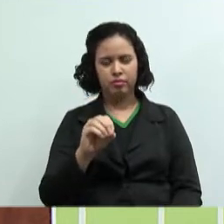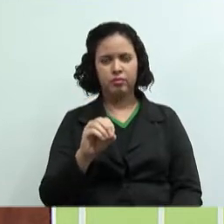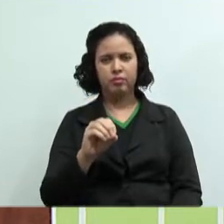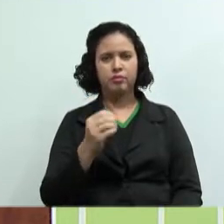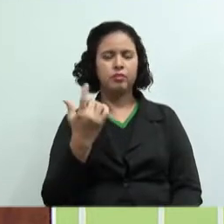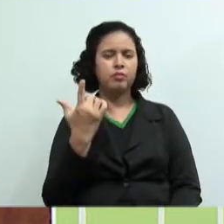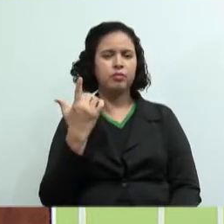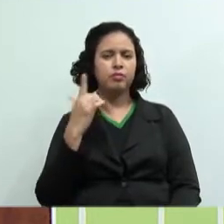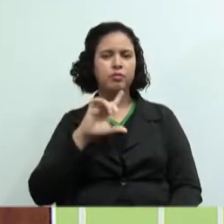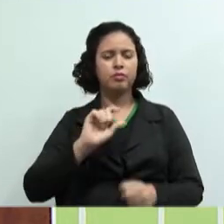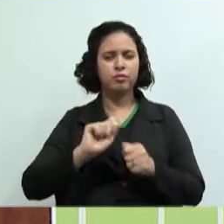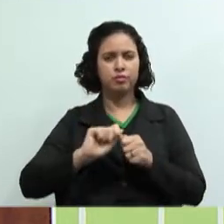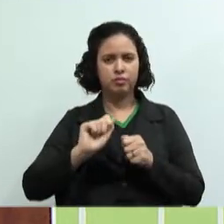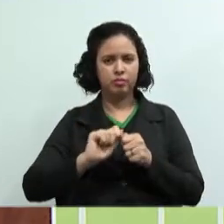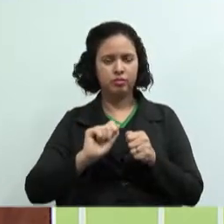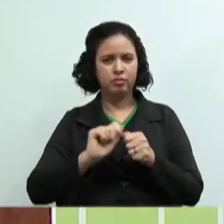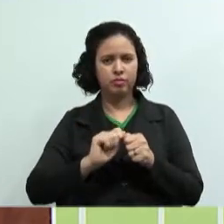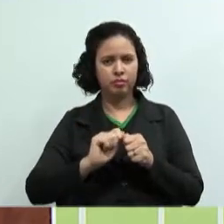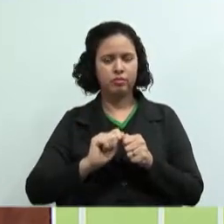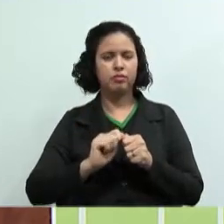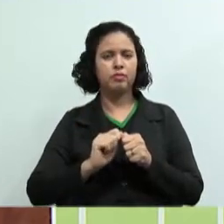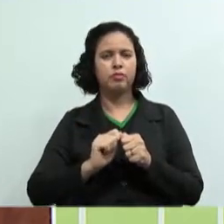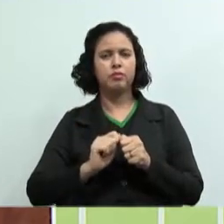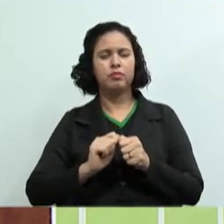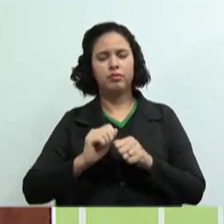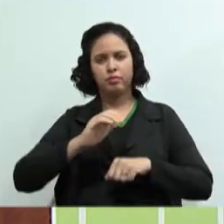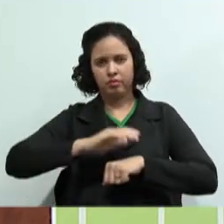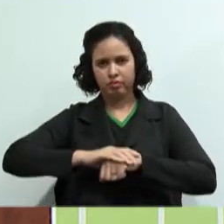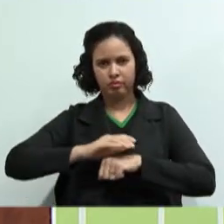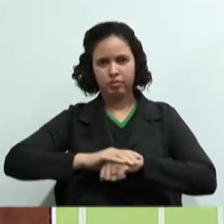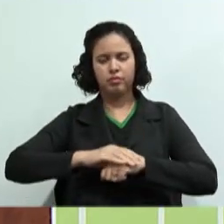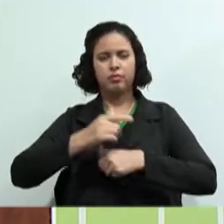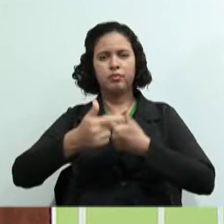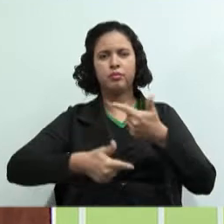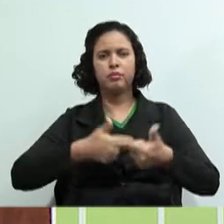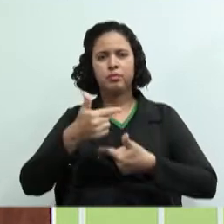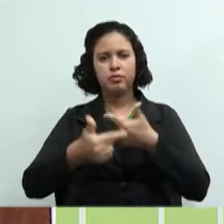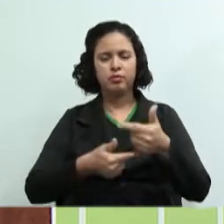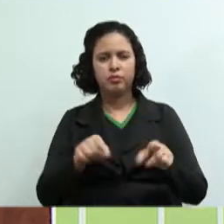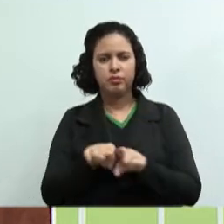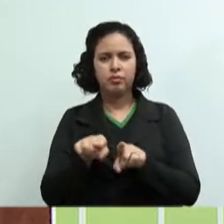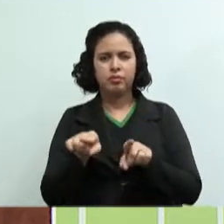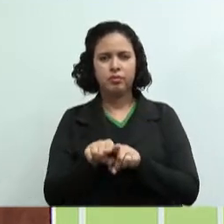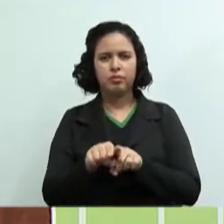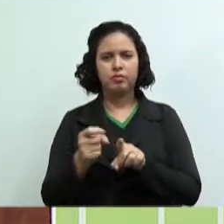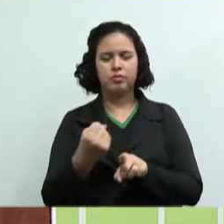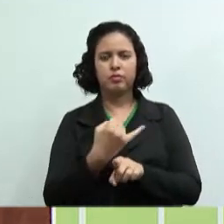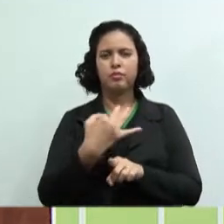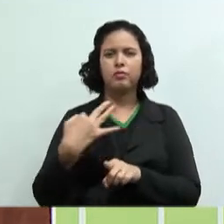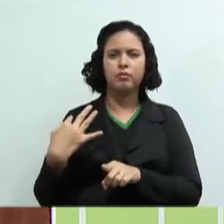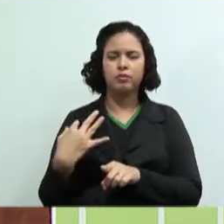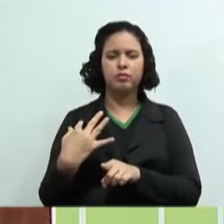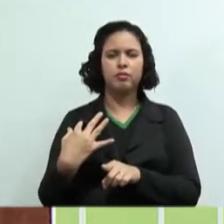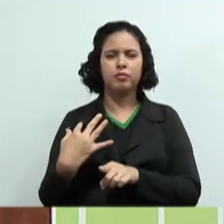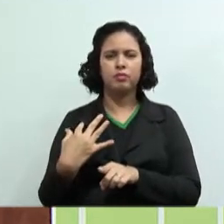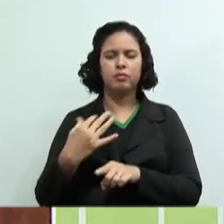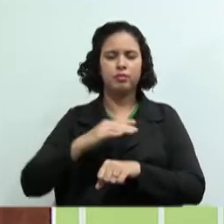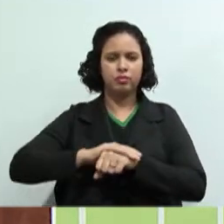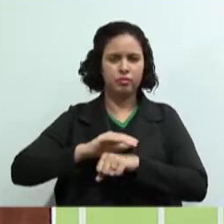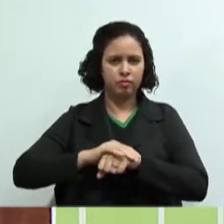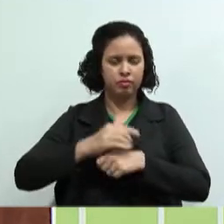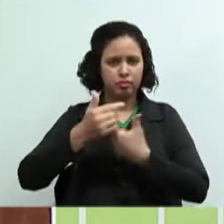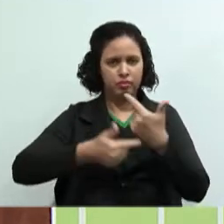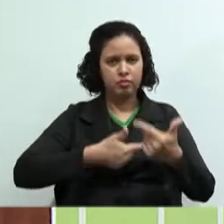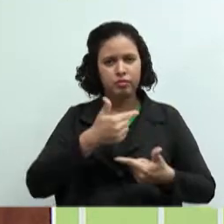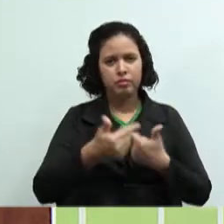orçamento do que será necessário de matéria-prima, das quantidades de mão de obra, sem contar